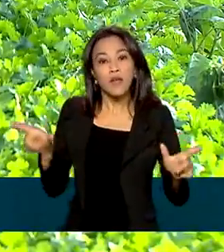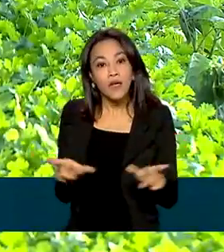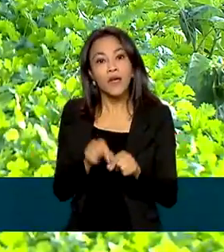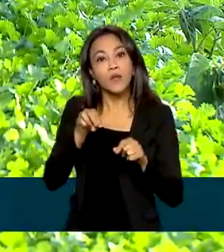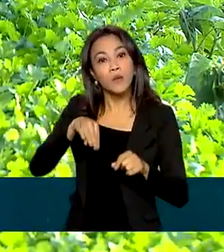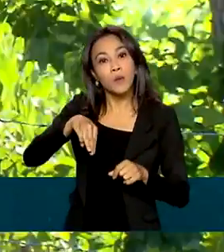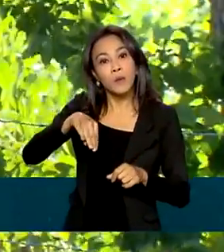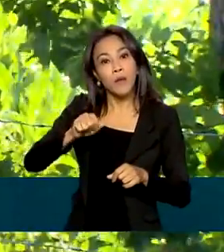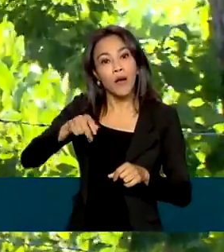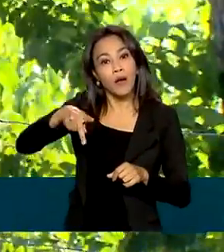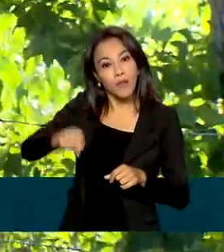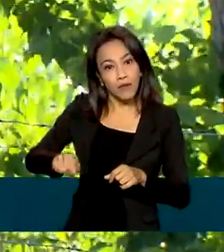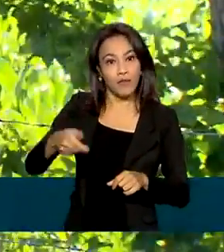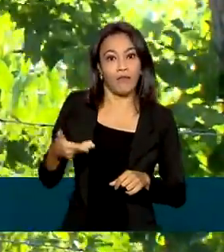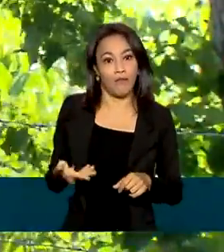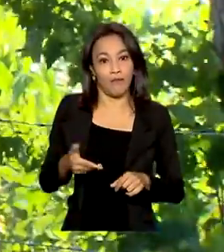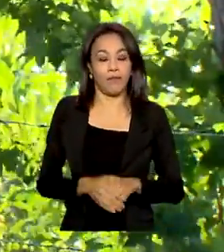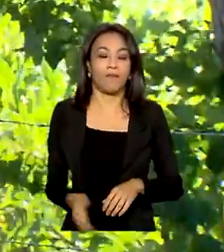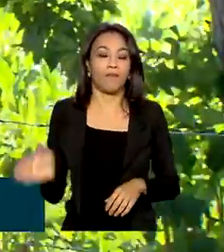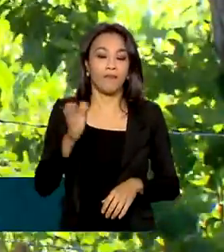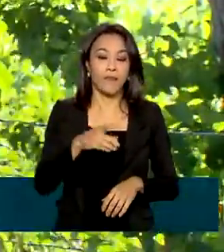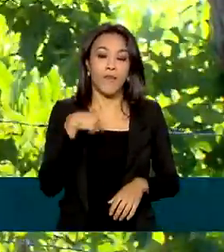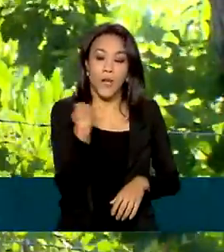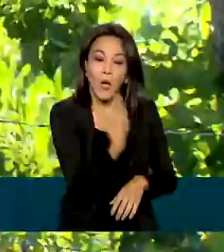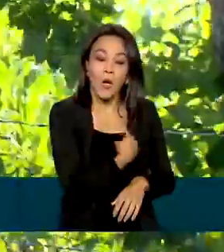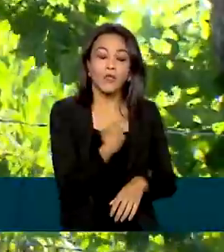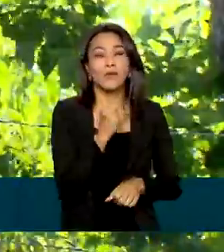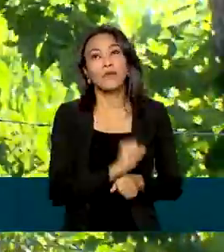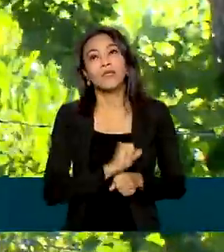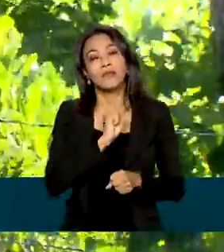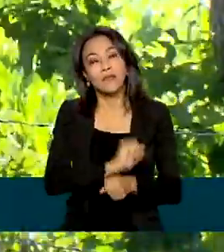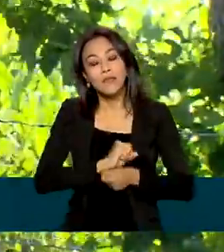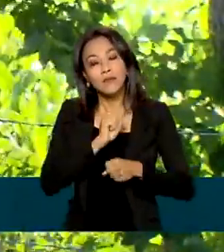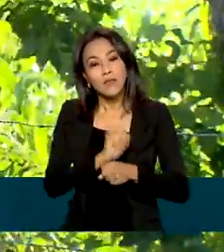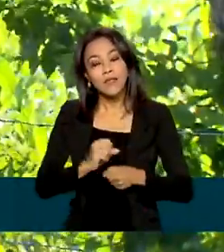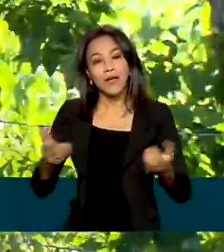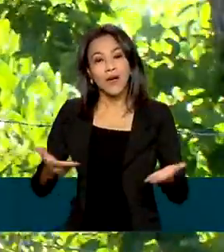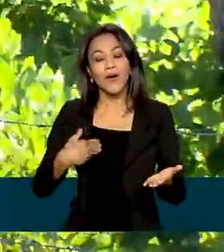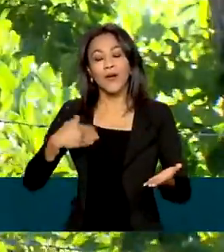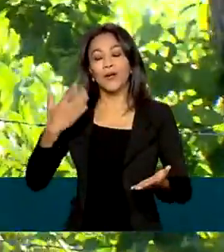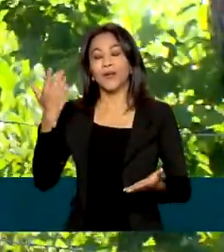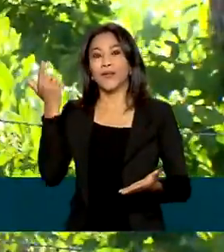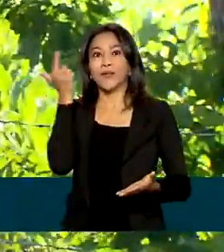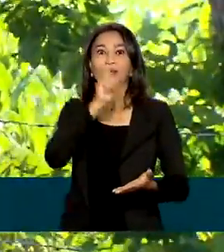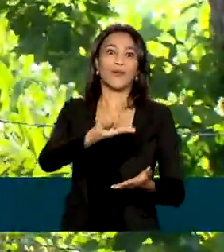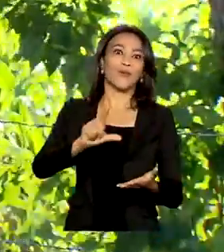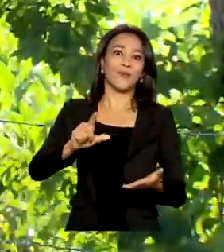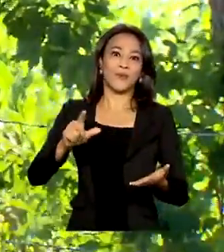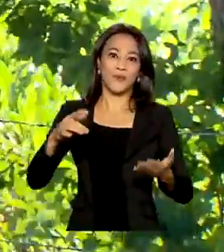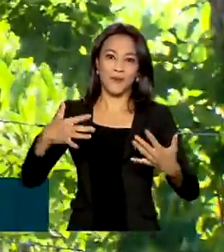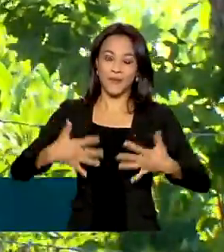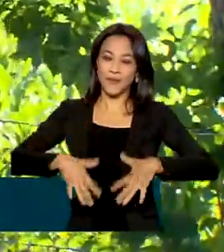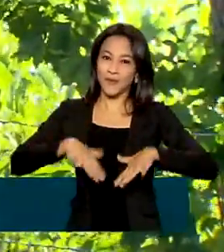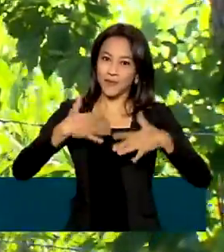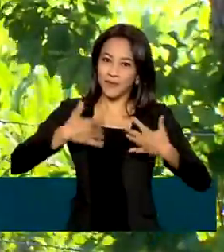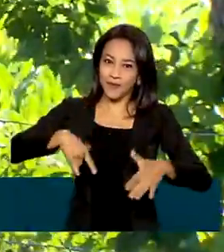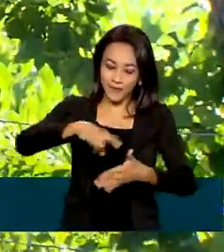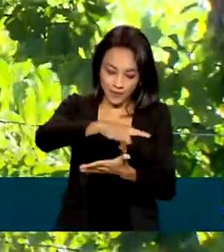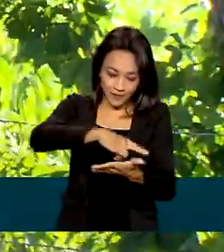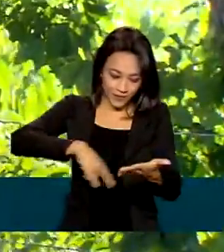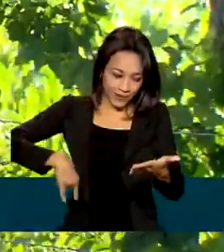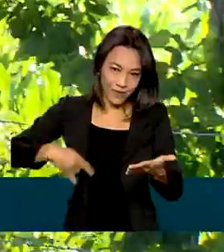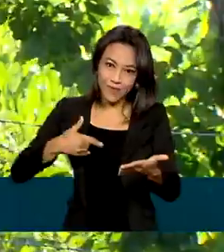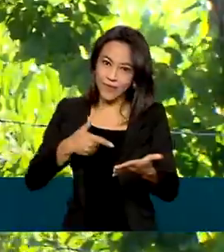Abastecimento. A gente esperou tanto tempo e agora, ansiosos para receber o título, que está bem